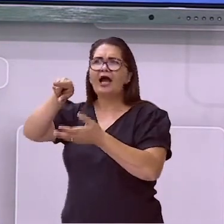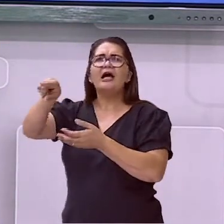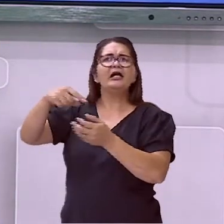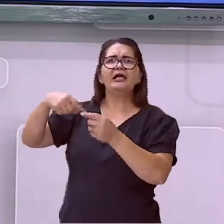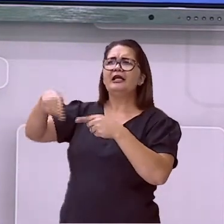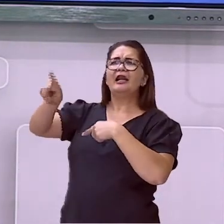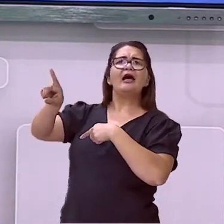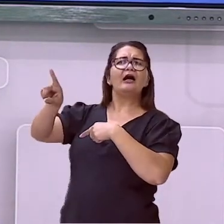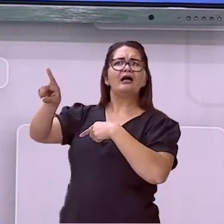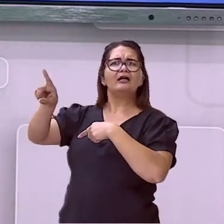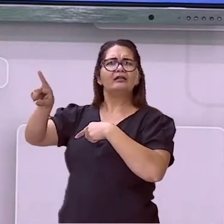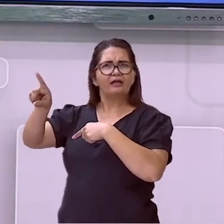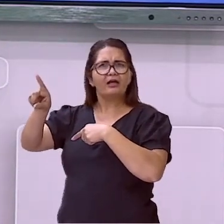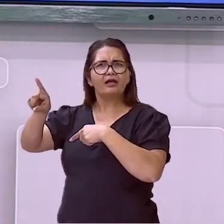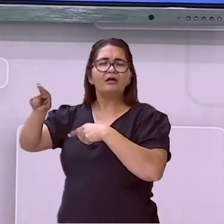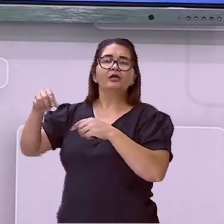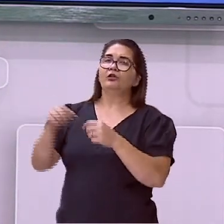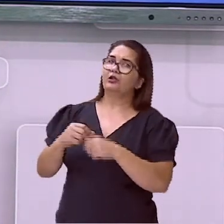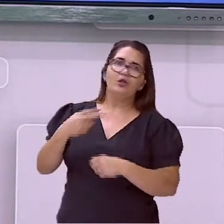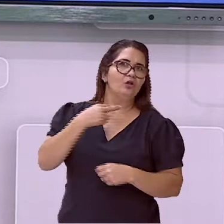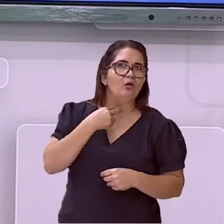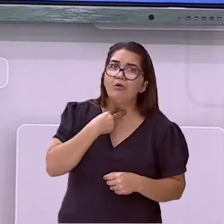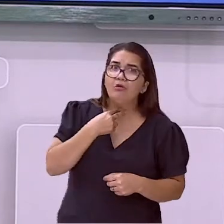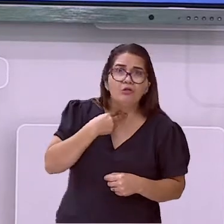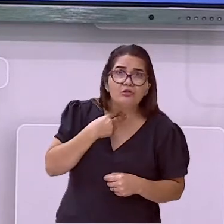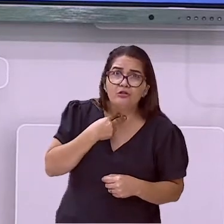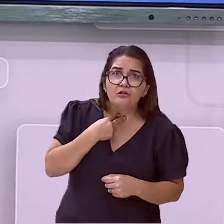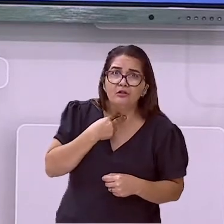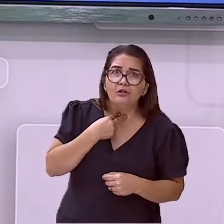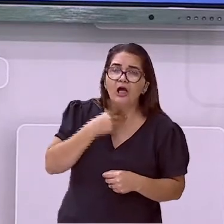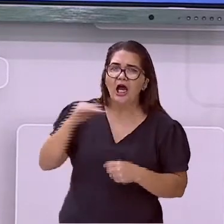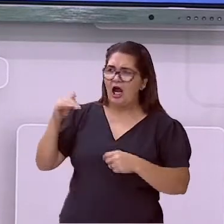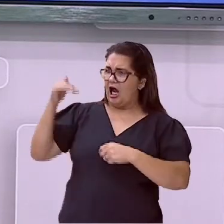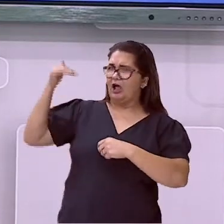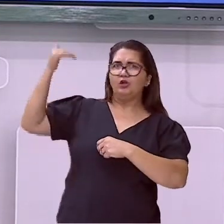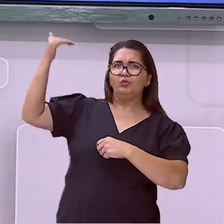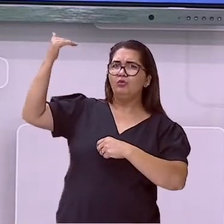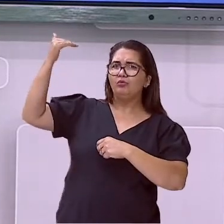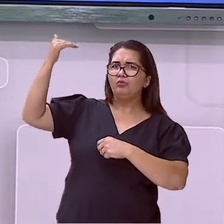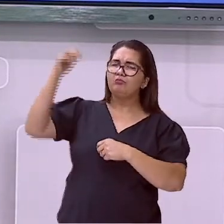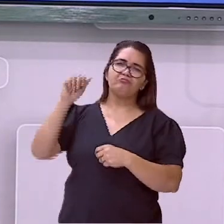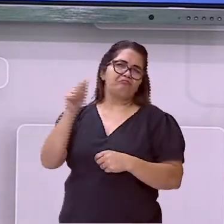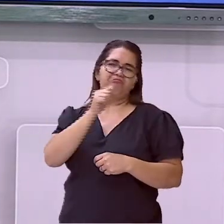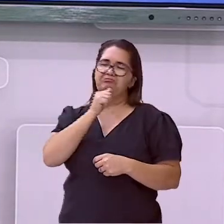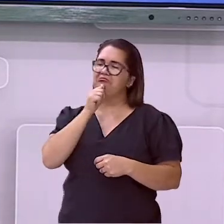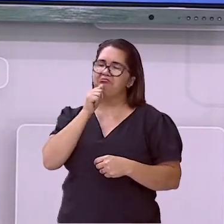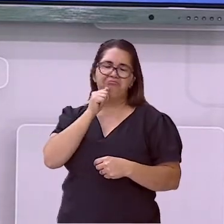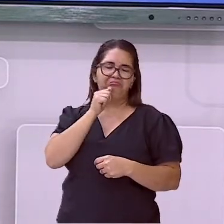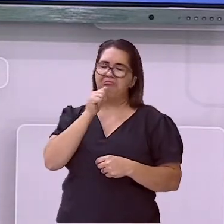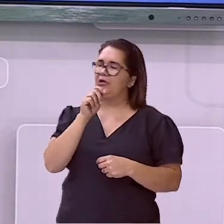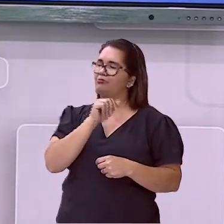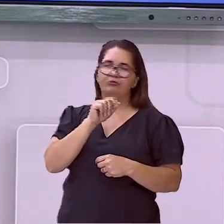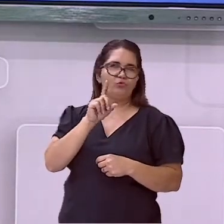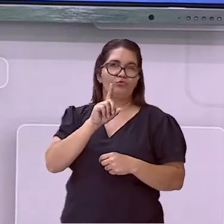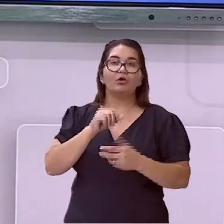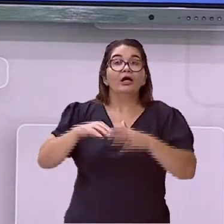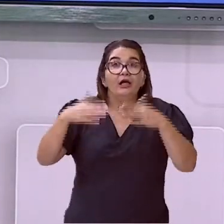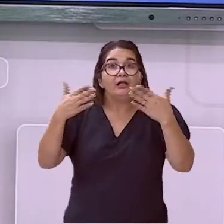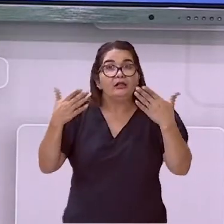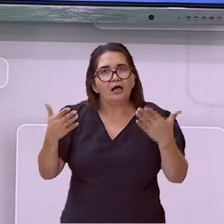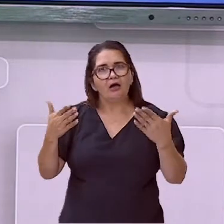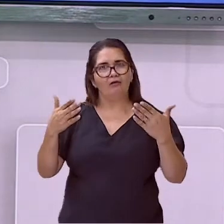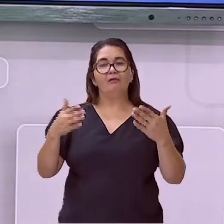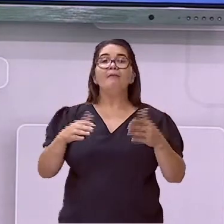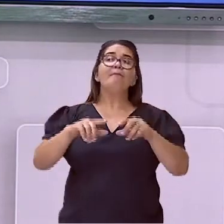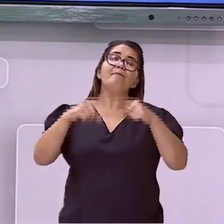trabalhando com isso no seu cotidiano? Está sendo fácil? Não, né? Mas a gente passa